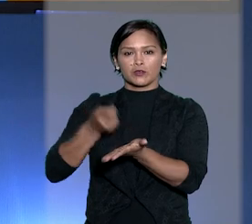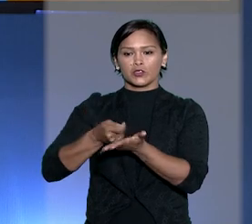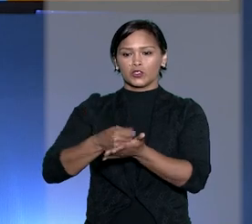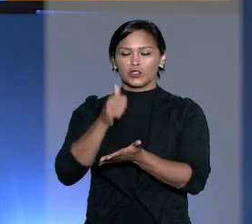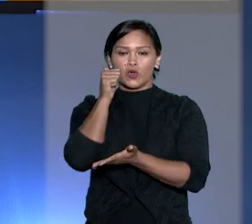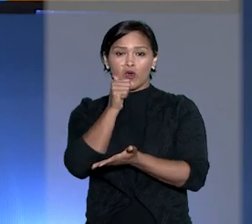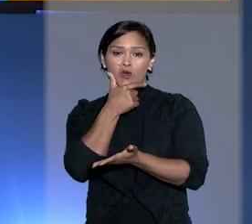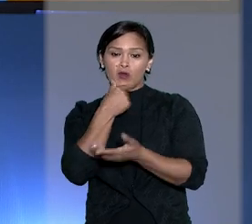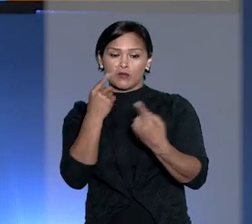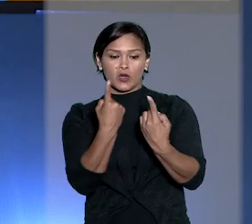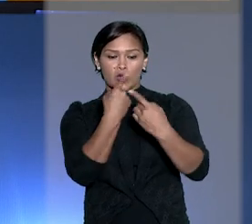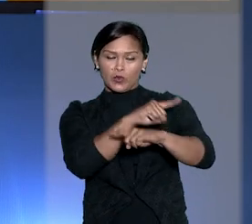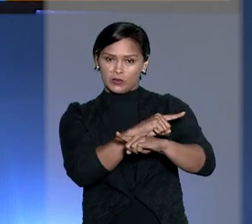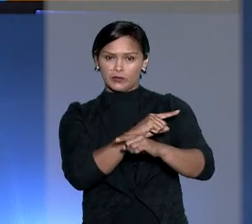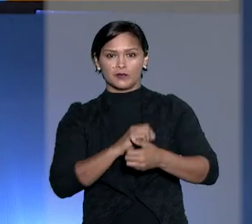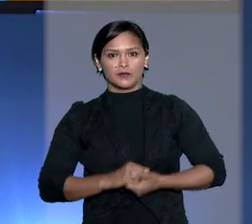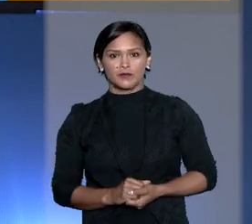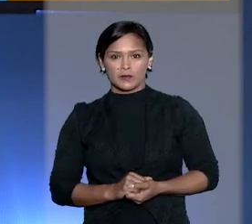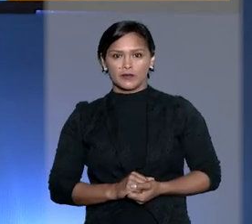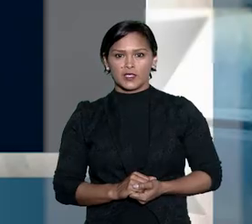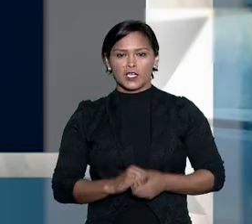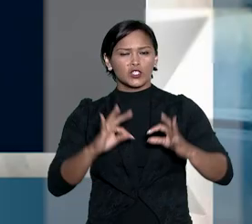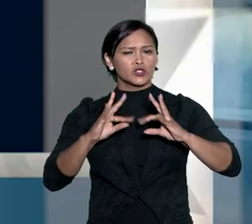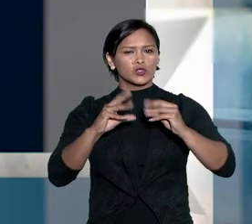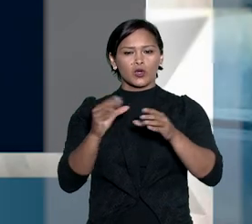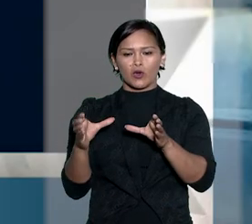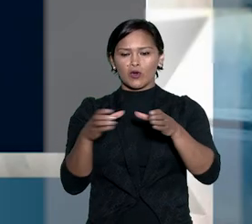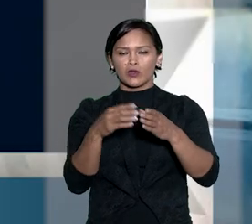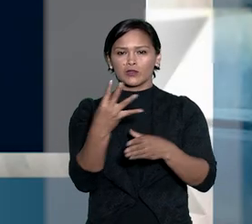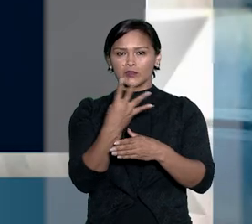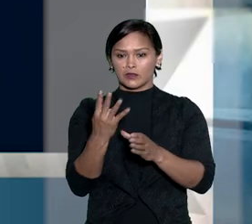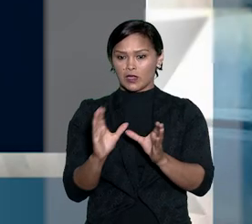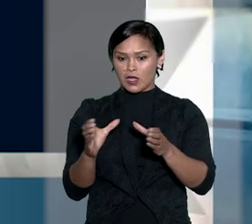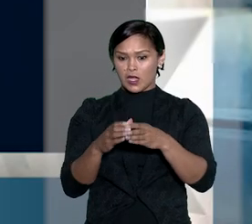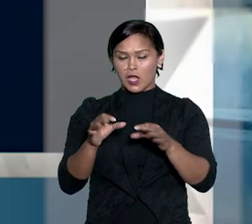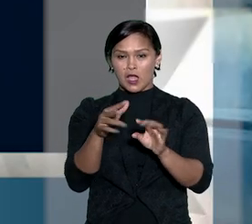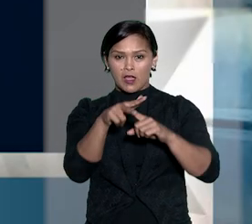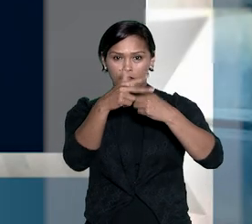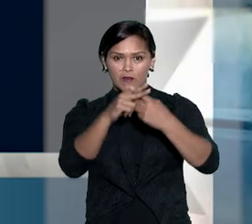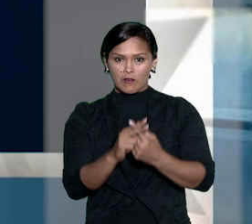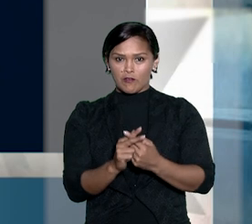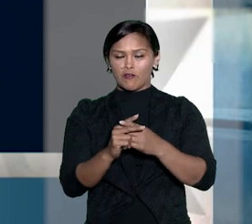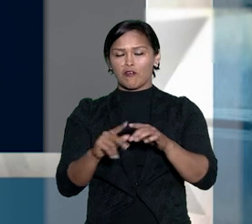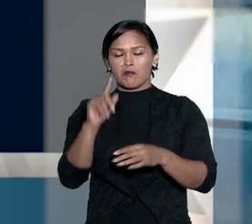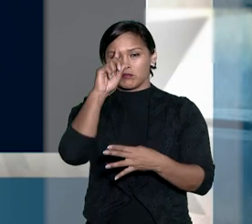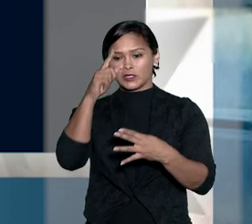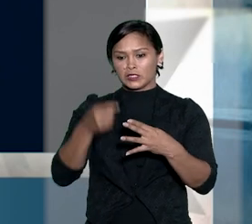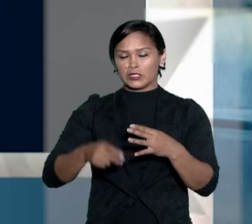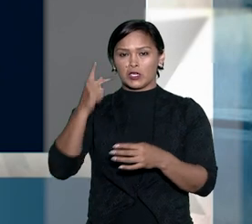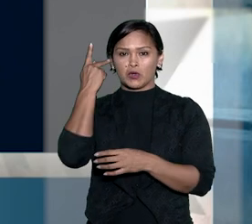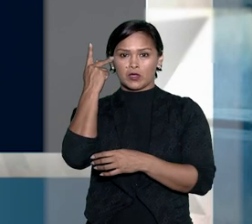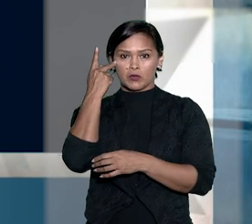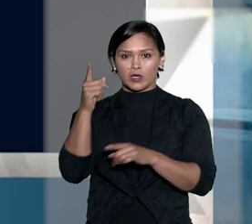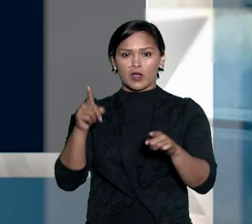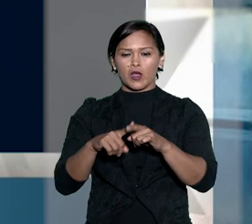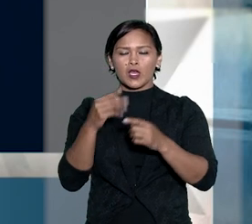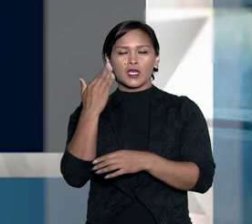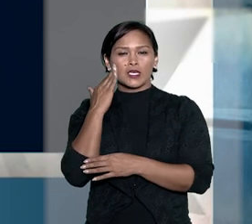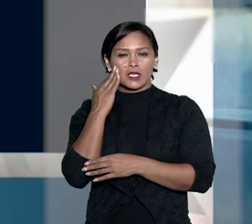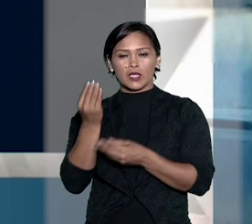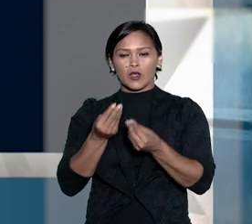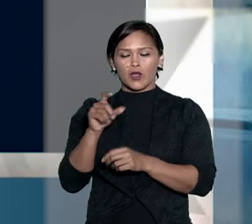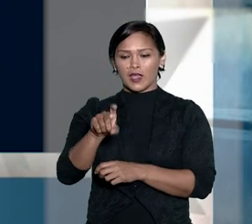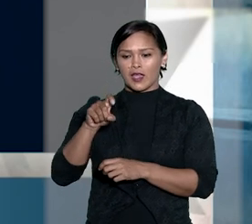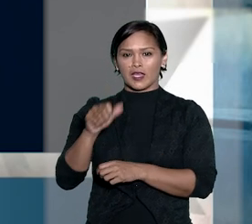indenização de um cônjuge contra o outro. Por unanimidade, a quarta turma reformou decisão do Tribunal de Justiça de São Paulo, que